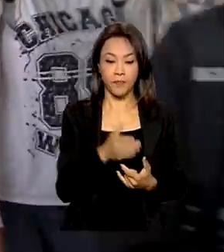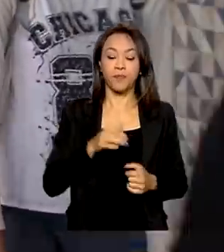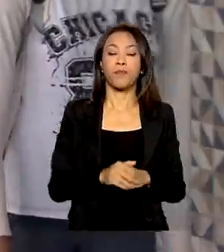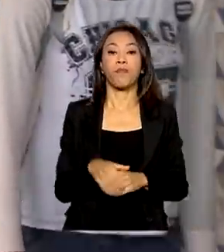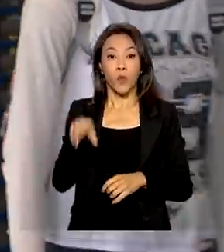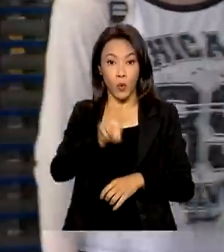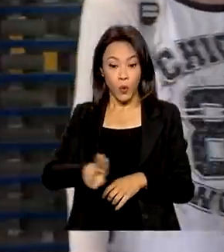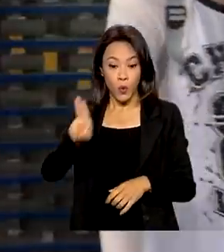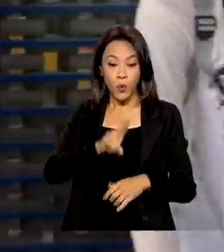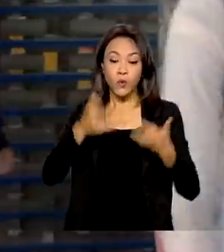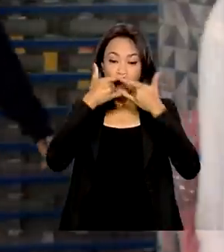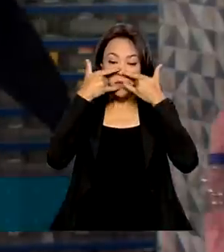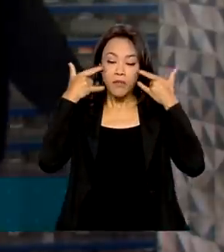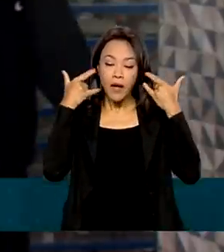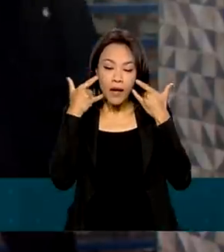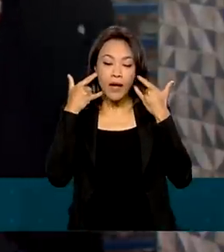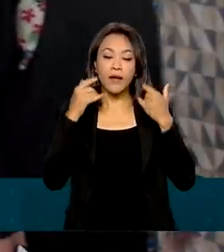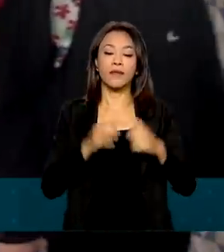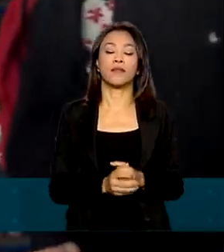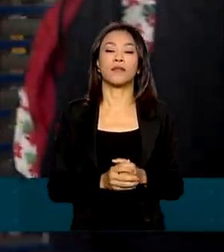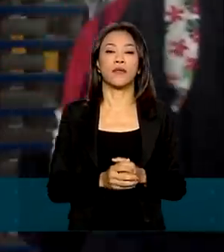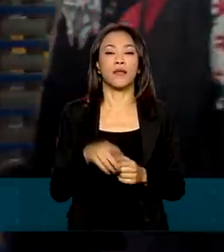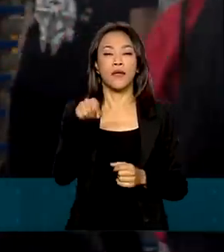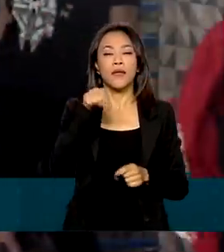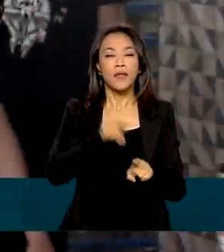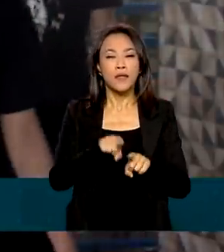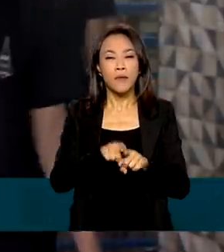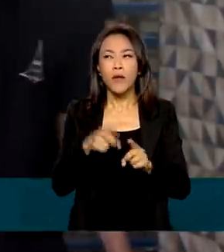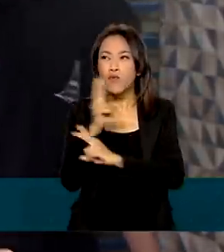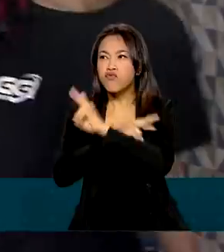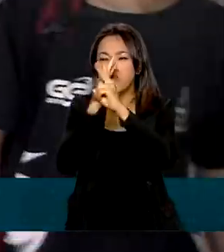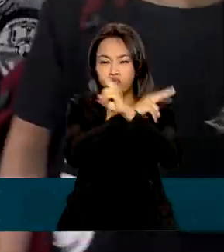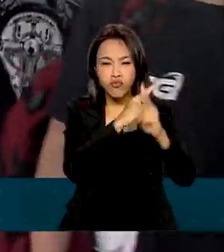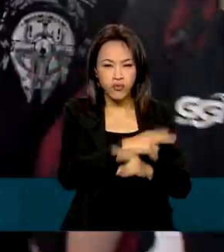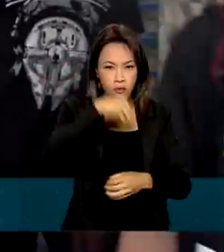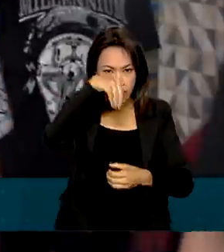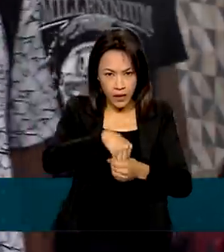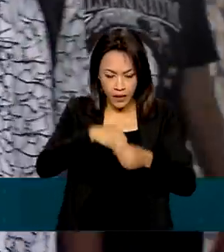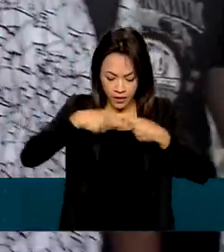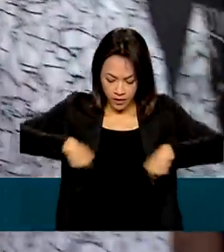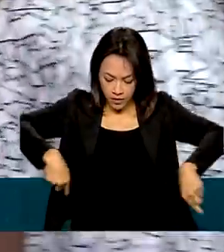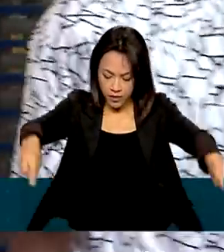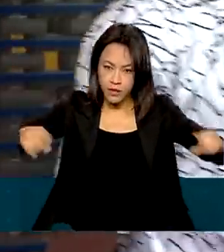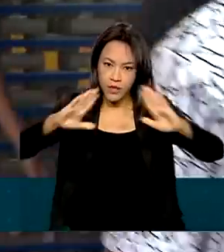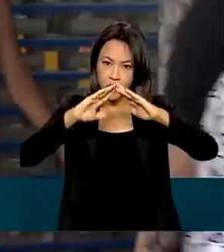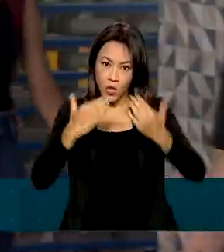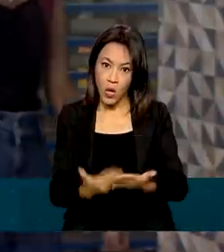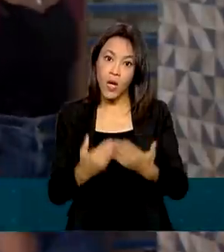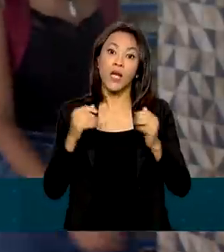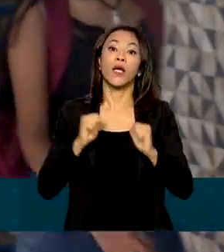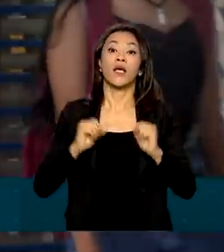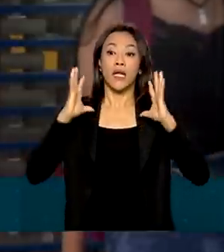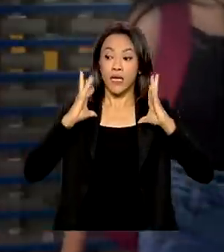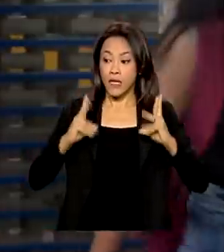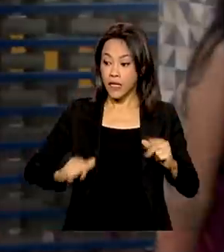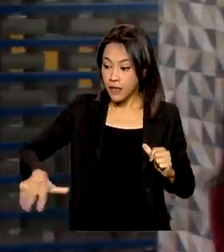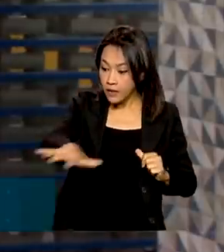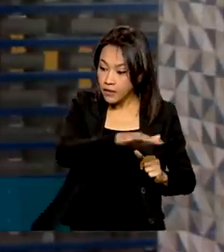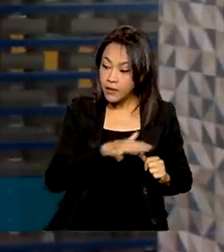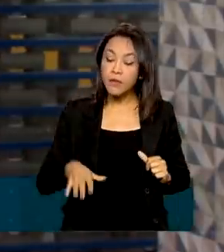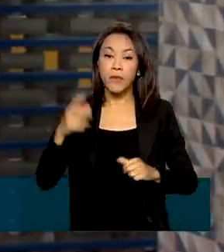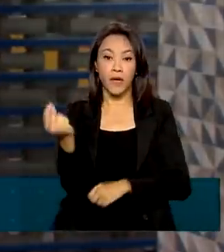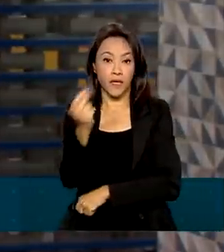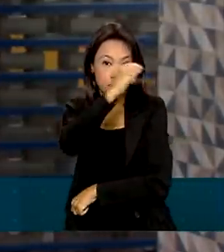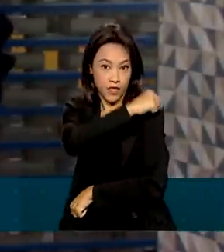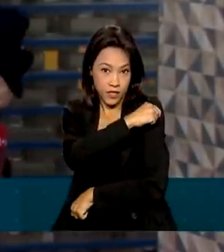máscara, a ventilação adequada nas dependências da escola, o distanciamento social, a higienização das mãos e o esquema vacinal